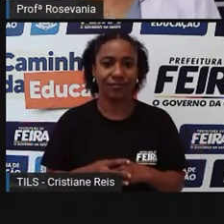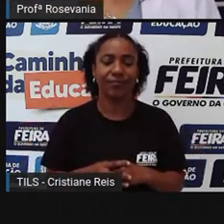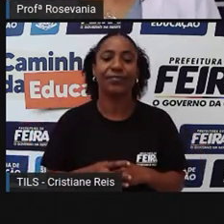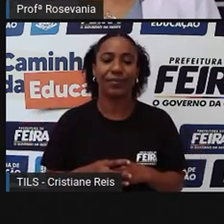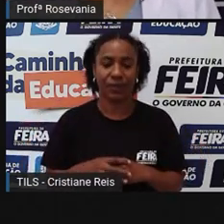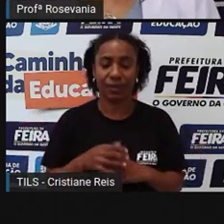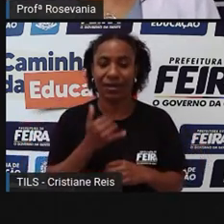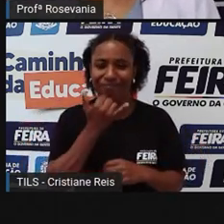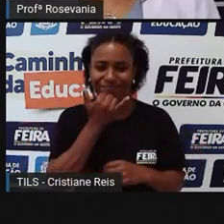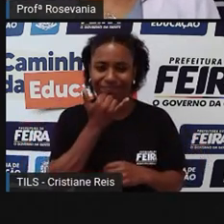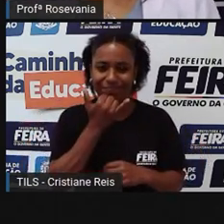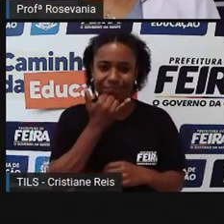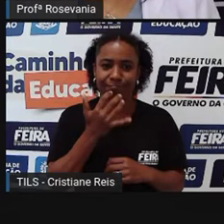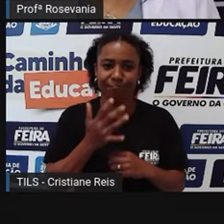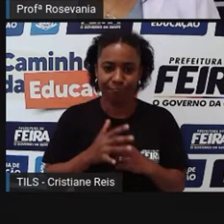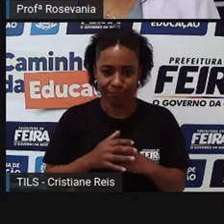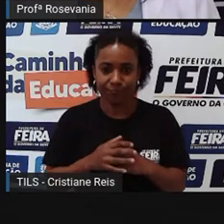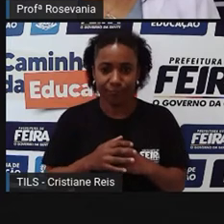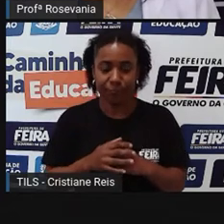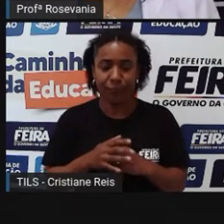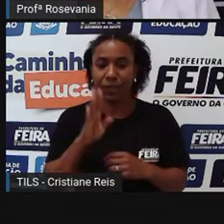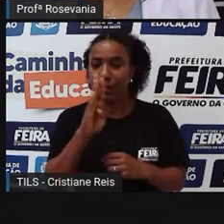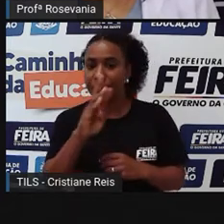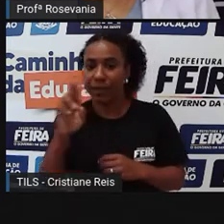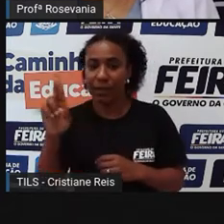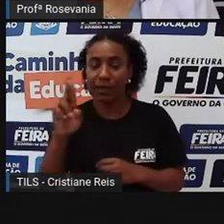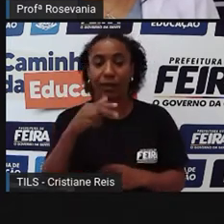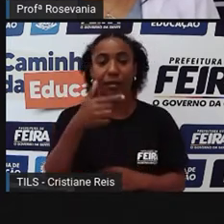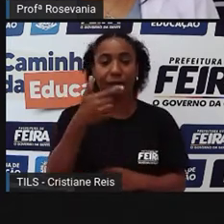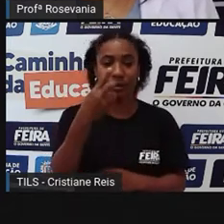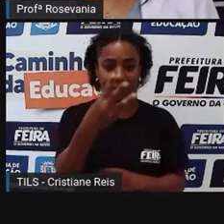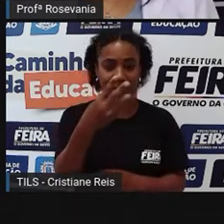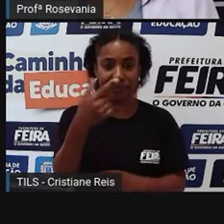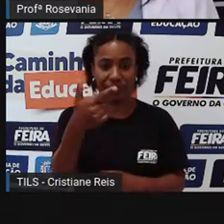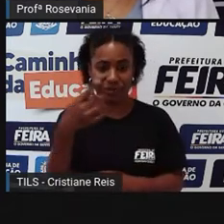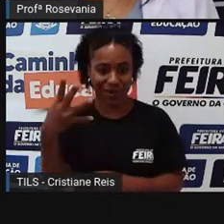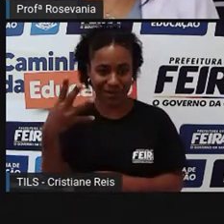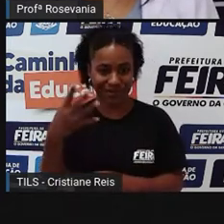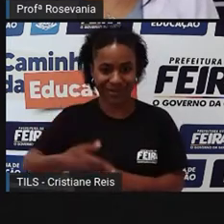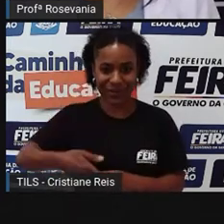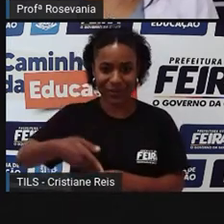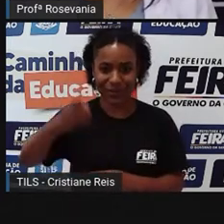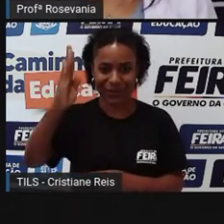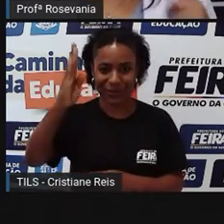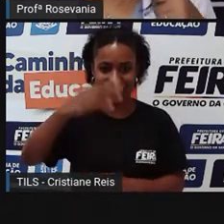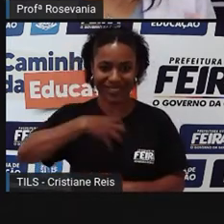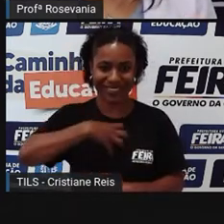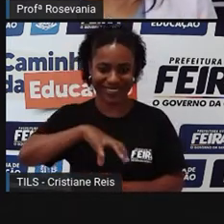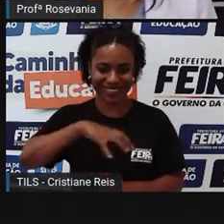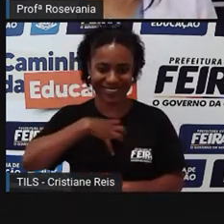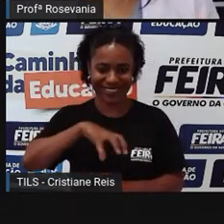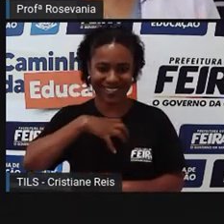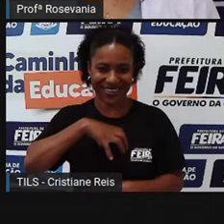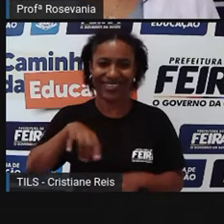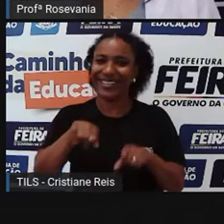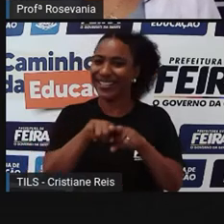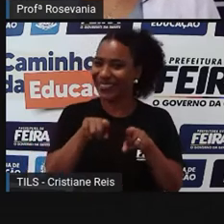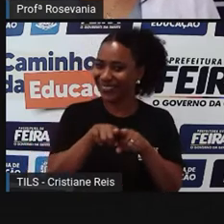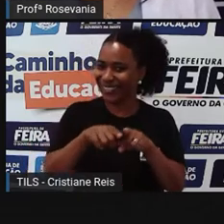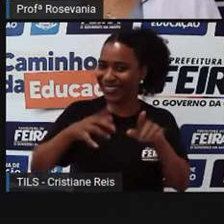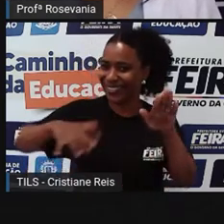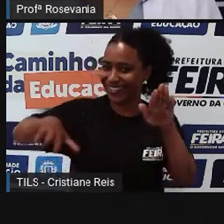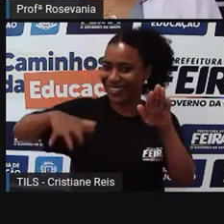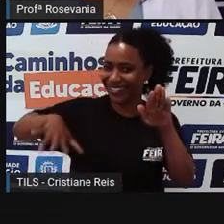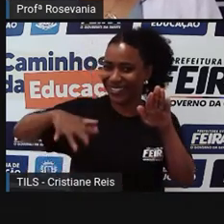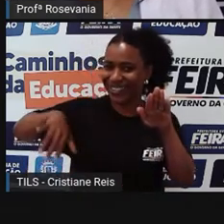desculpa, a gente tem a BR-324, que é essa que a gente vai para Salvador, que vai para a nossa praia particular, Cabo Sul, né, só para